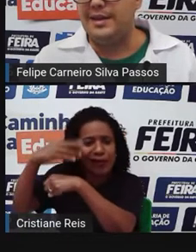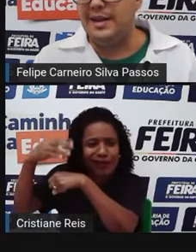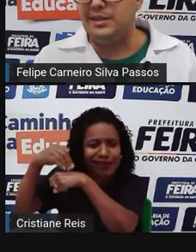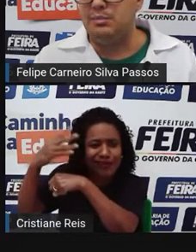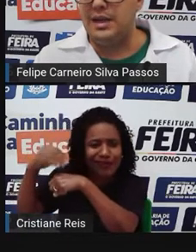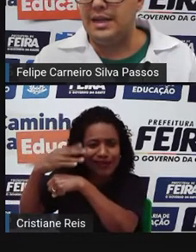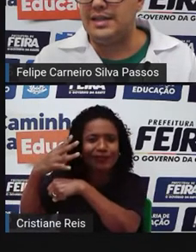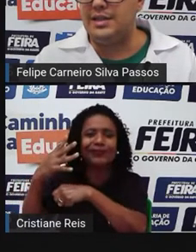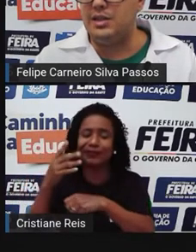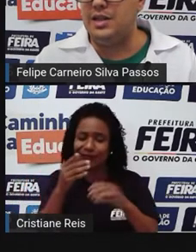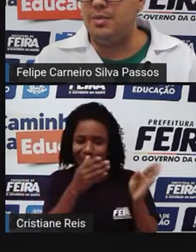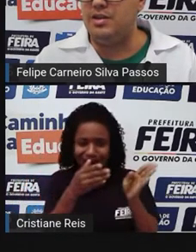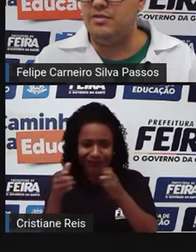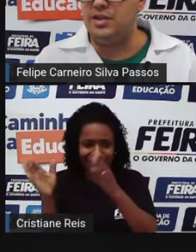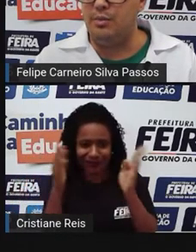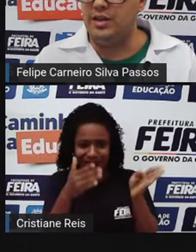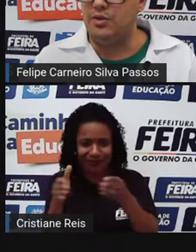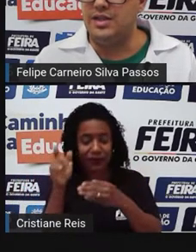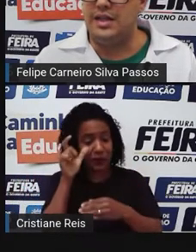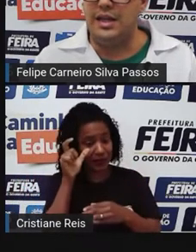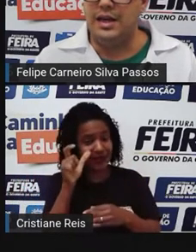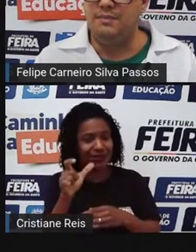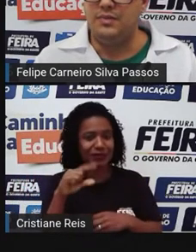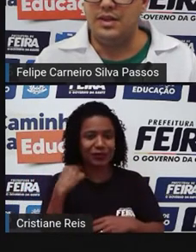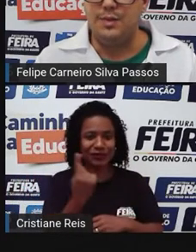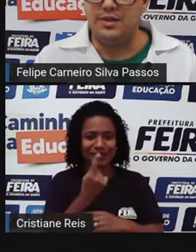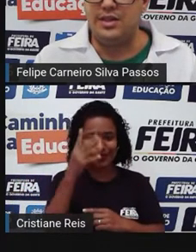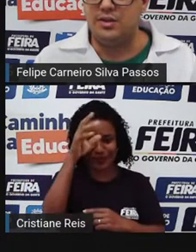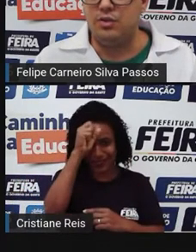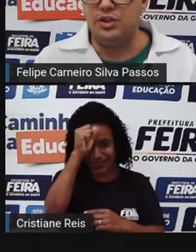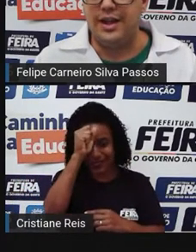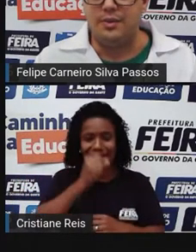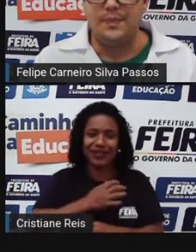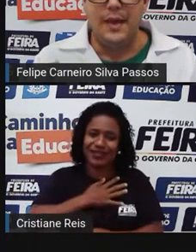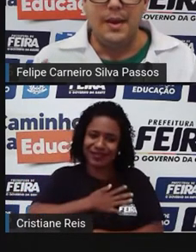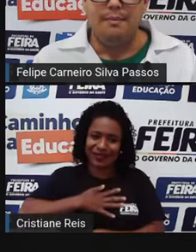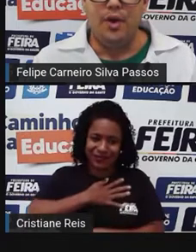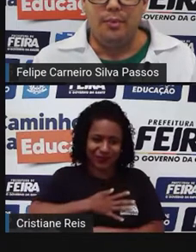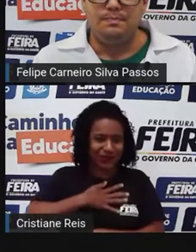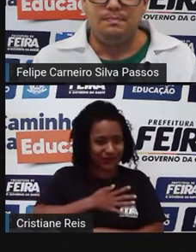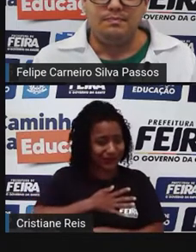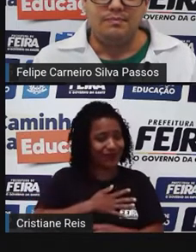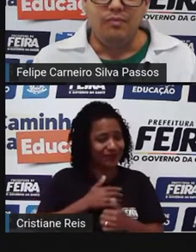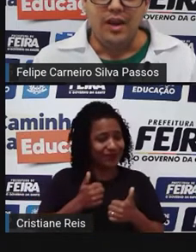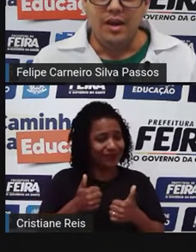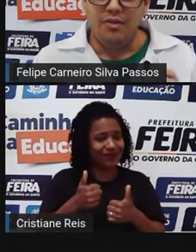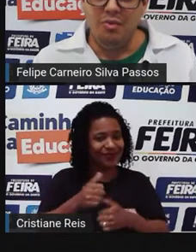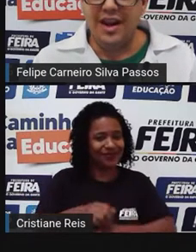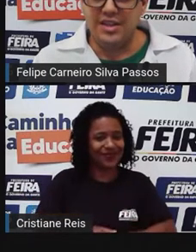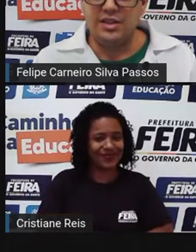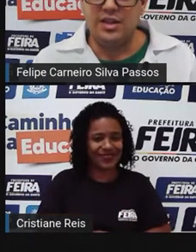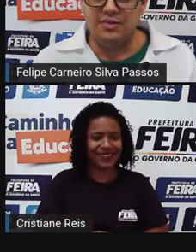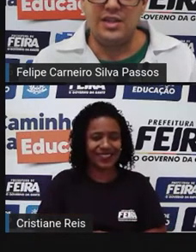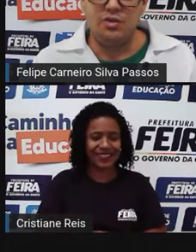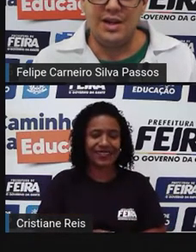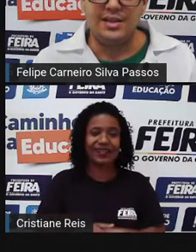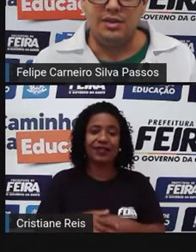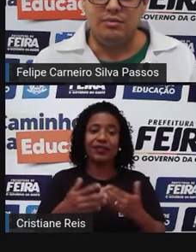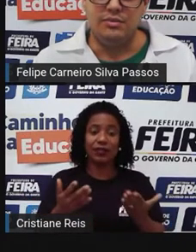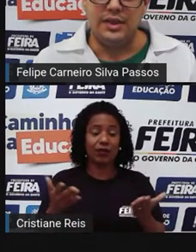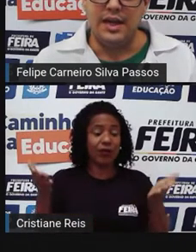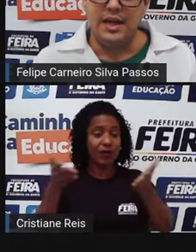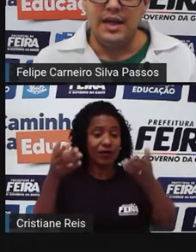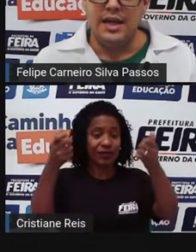um curta-metragem bem interessante, dá para a gente tirar muita coisa dele. Espero que vocês tenham gostado. Bom, vamos falar de níveis de